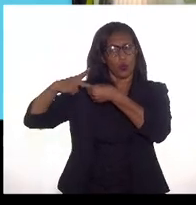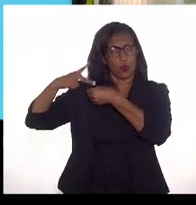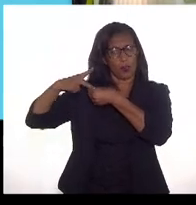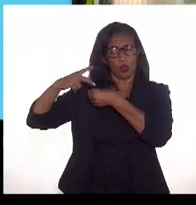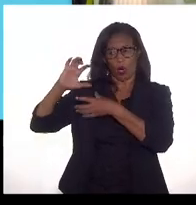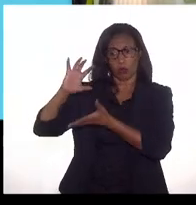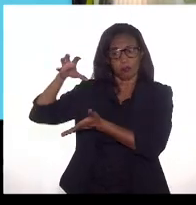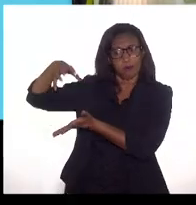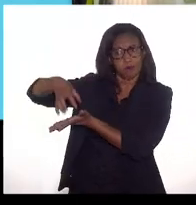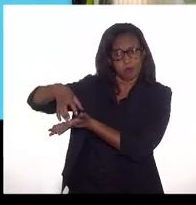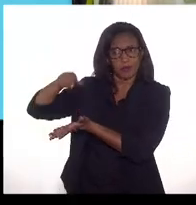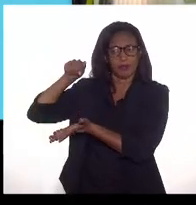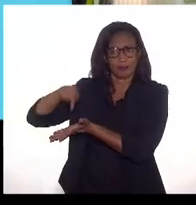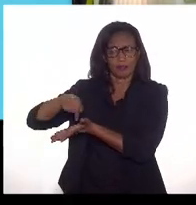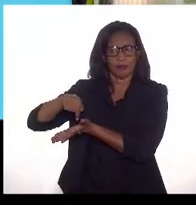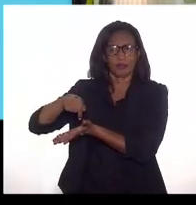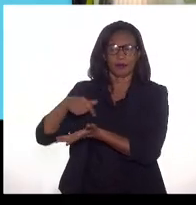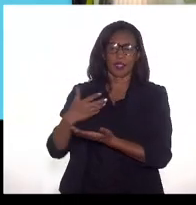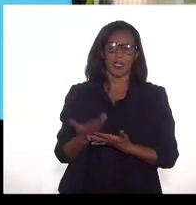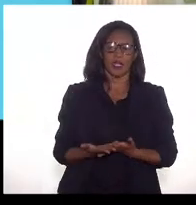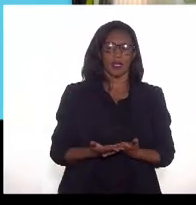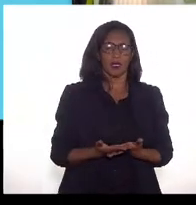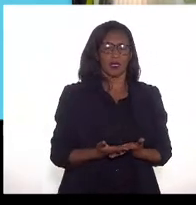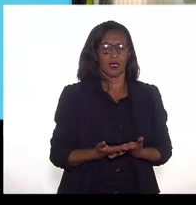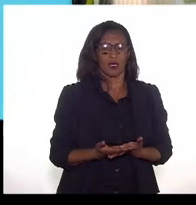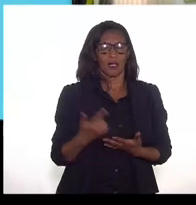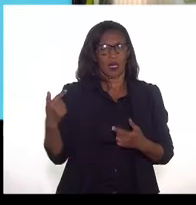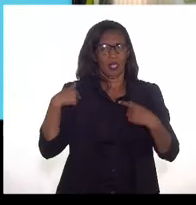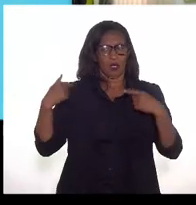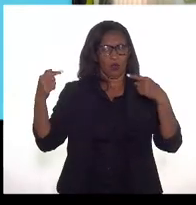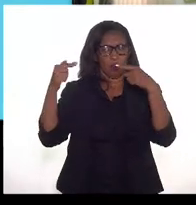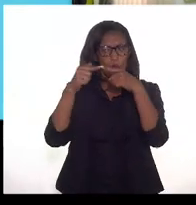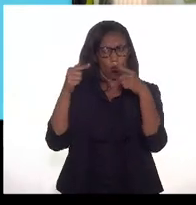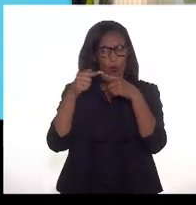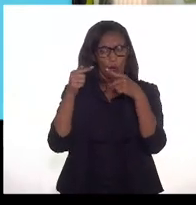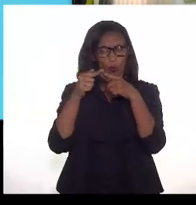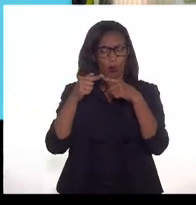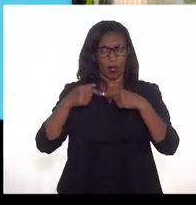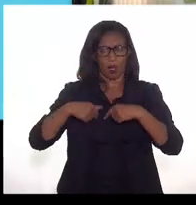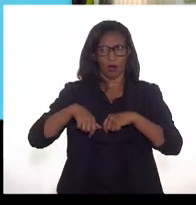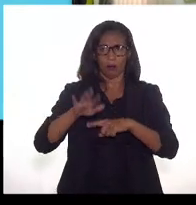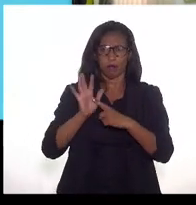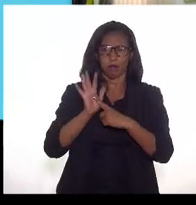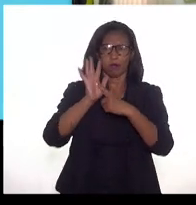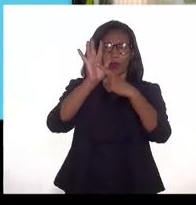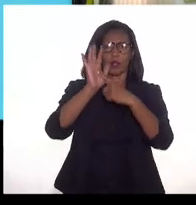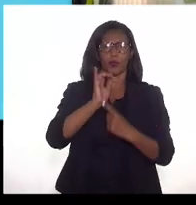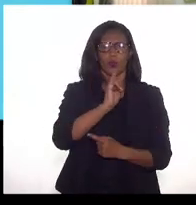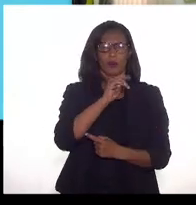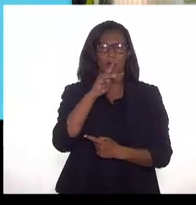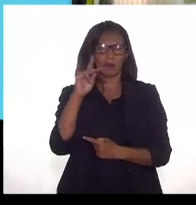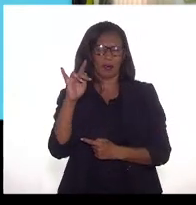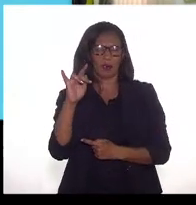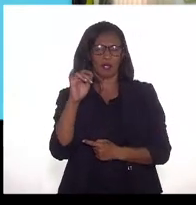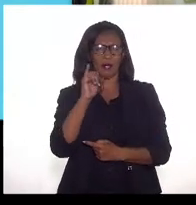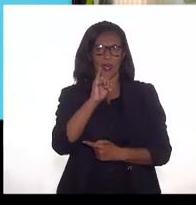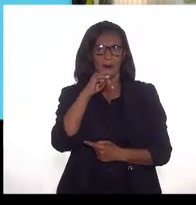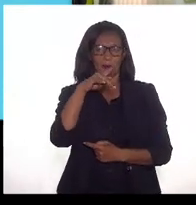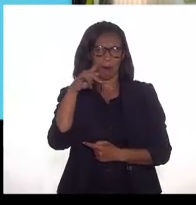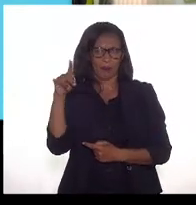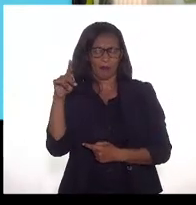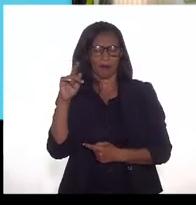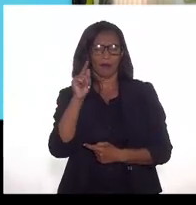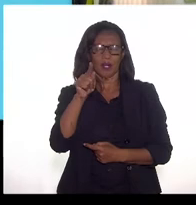campos e aí eu vou concordar com a apresentação do IBP pelo menos com